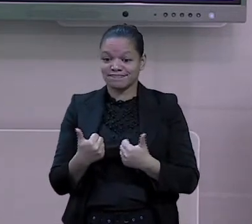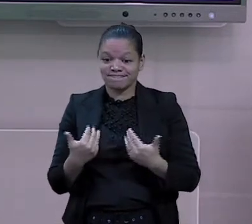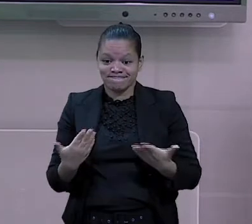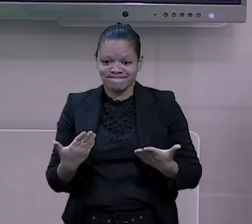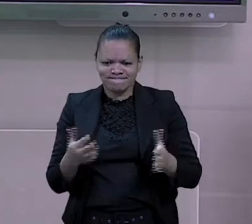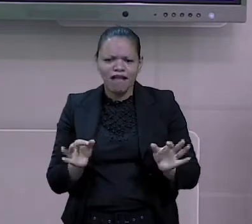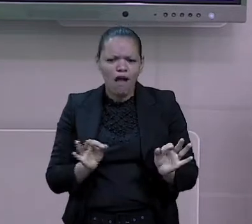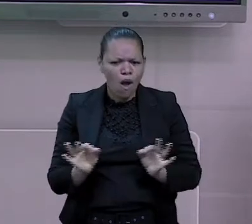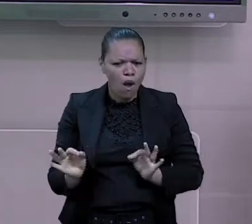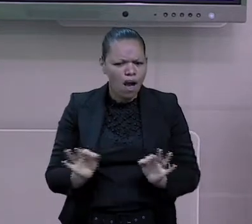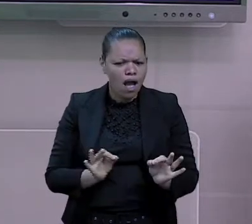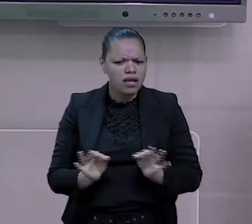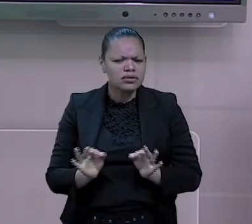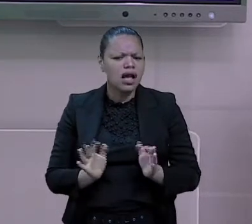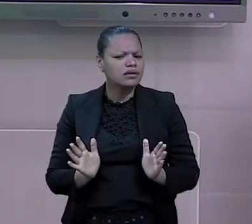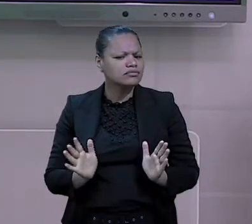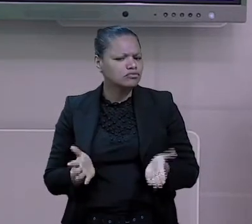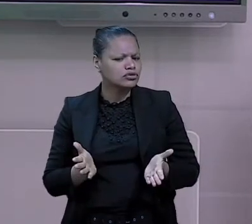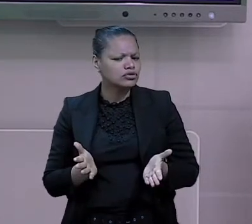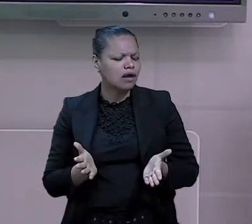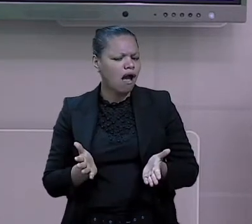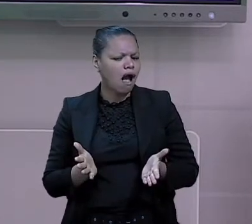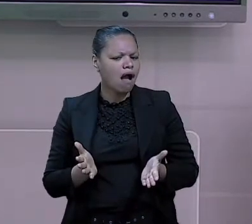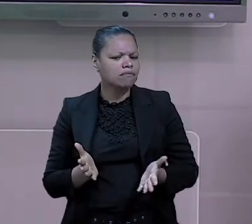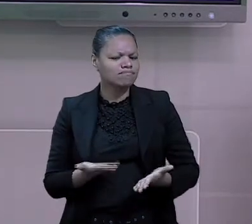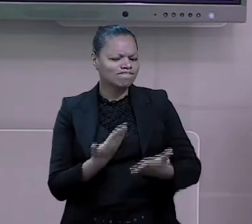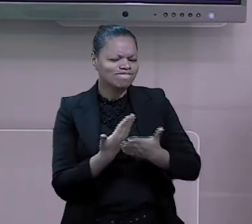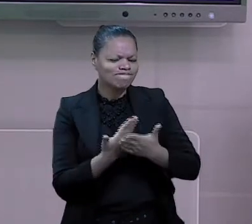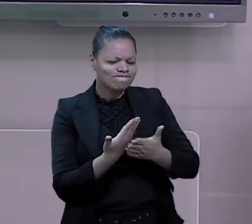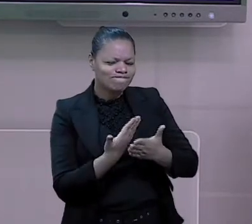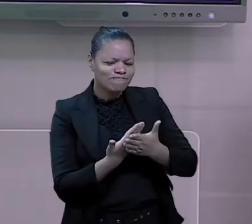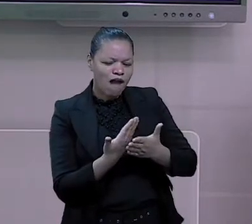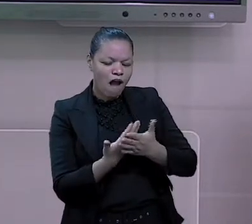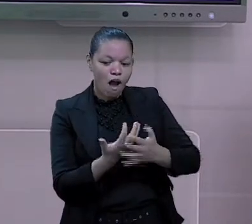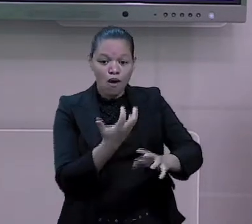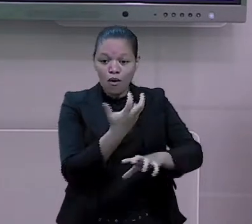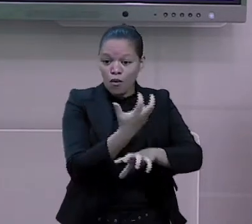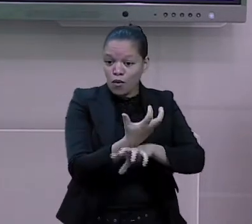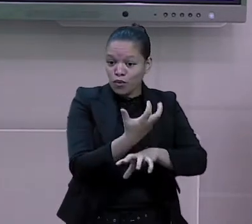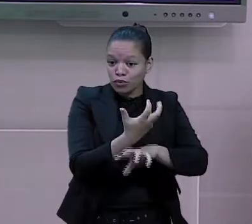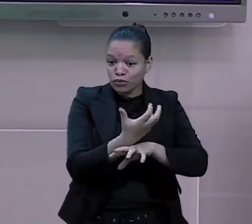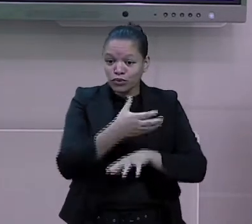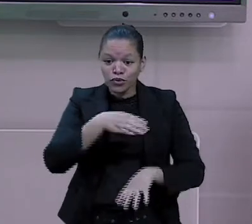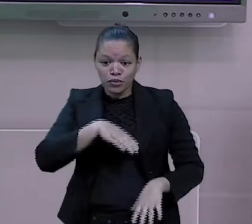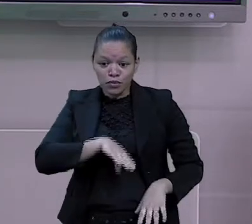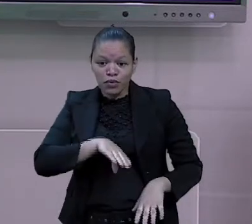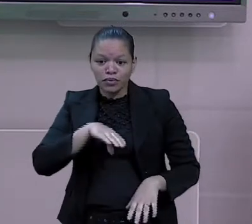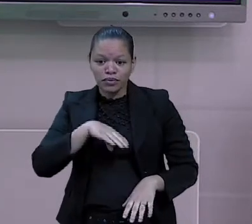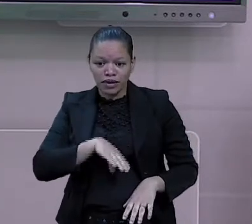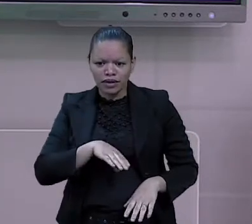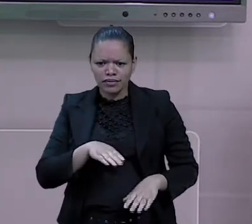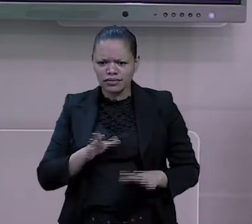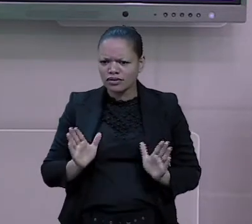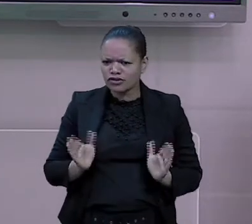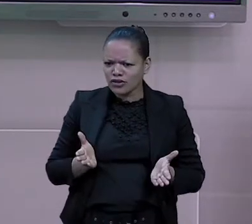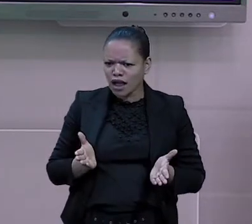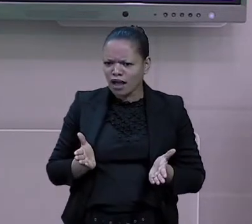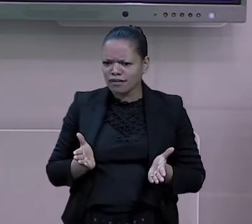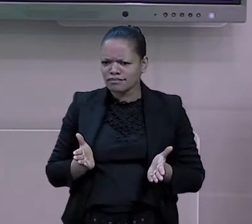preparados para mais uma aula nossa aí de língua portuguesa? Professor, o que é nós vamos estudar hoje? Bom,